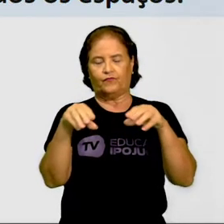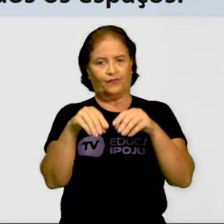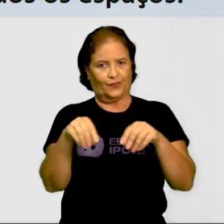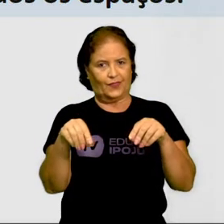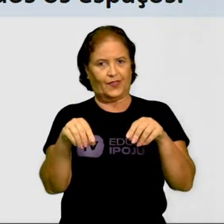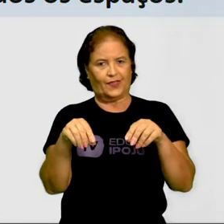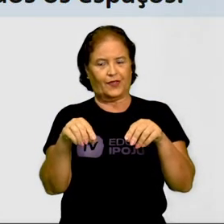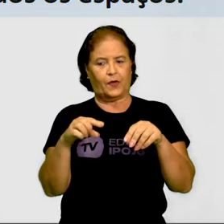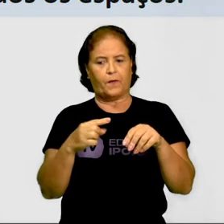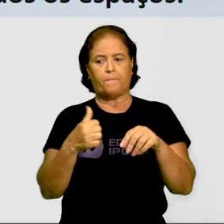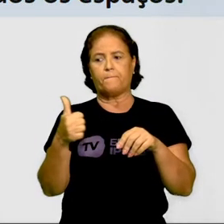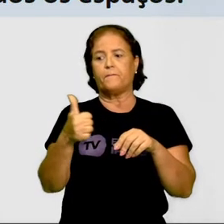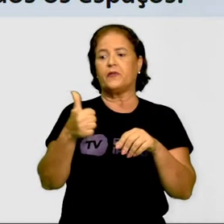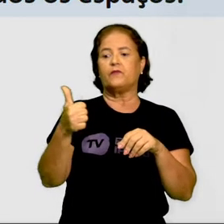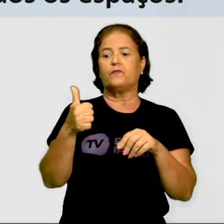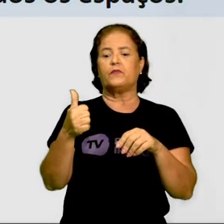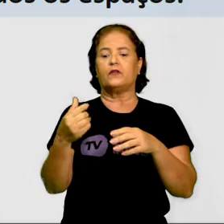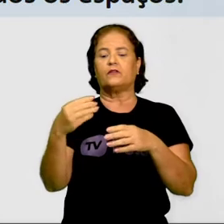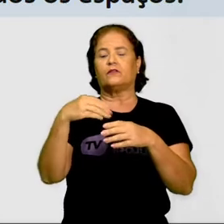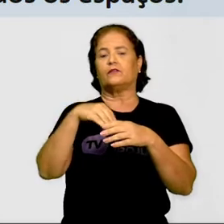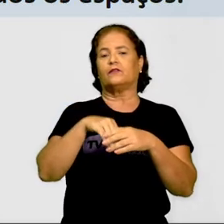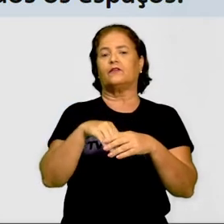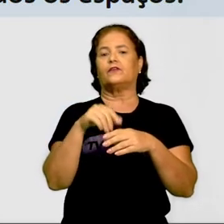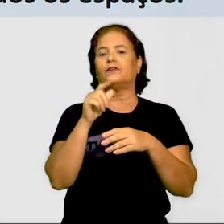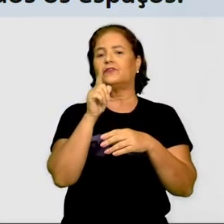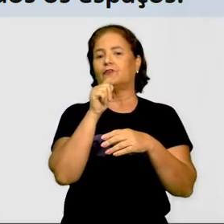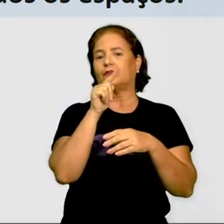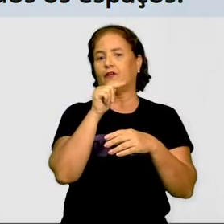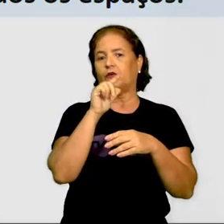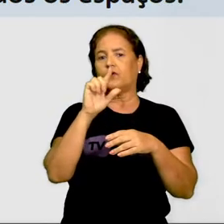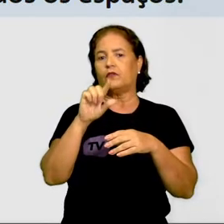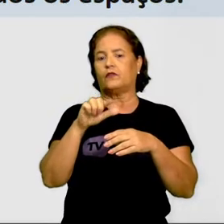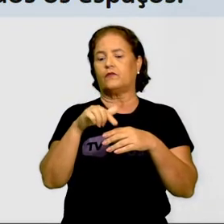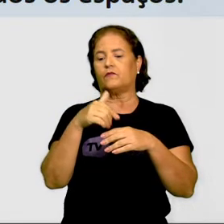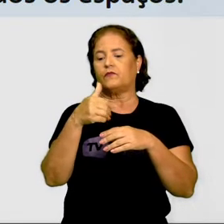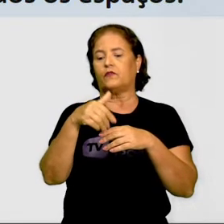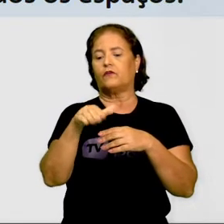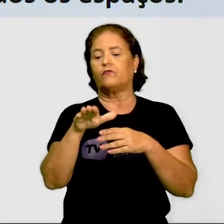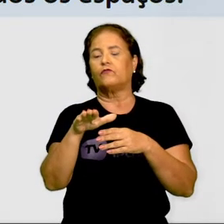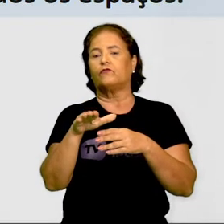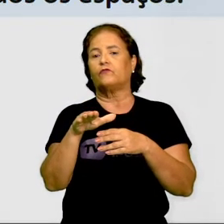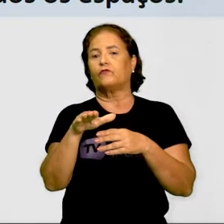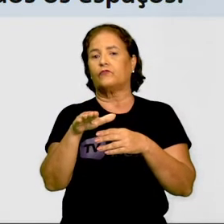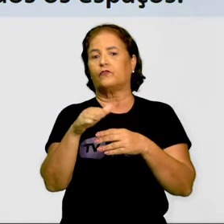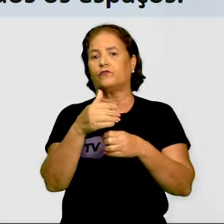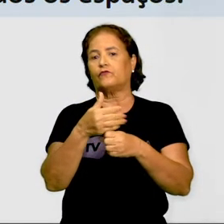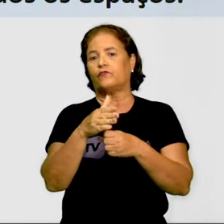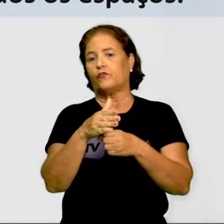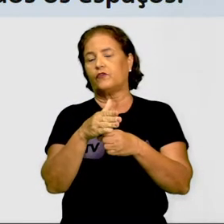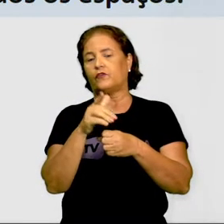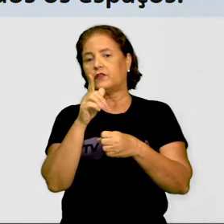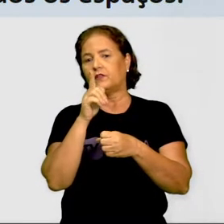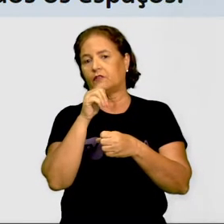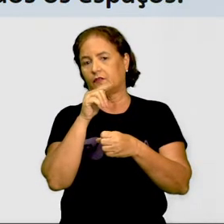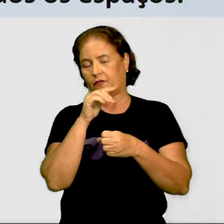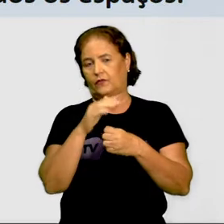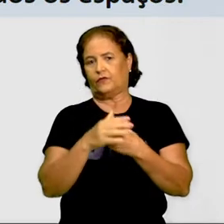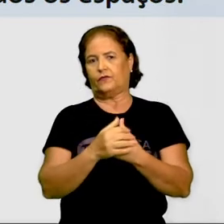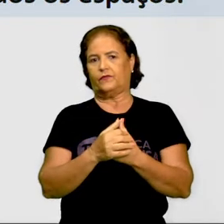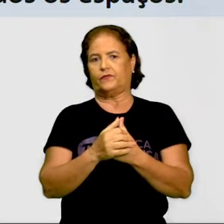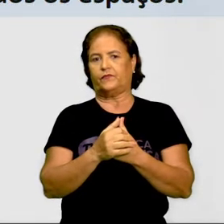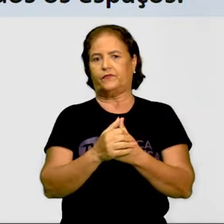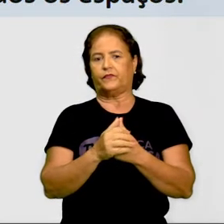aqui ela está fora da água. Ela procura sair da água para pôr os seus ovos. Já